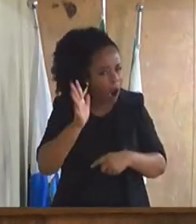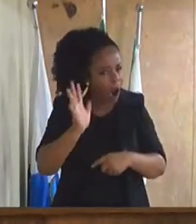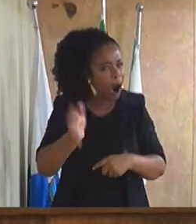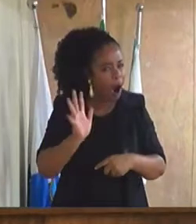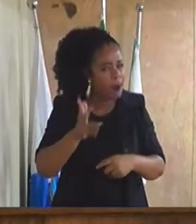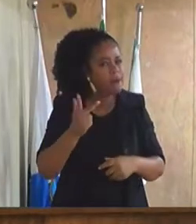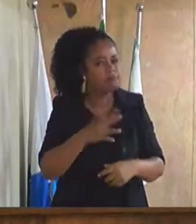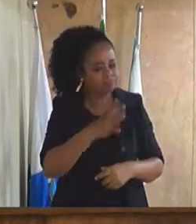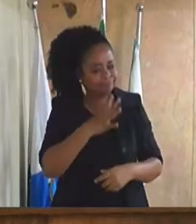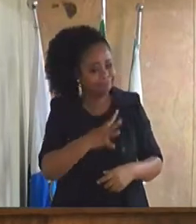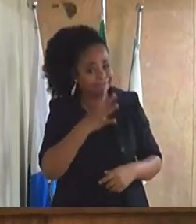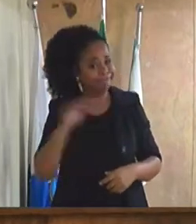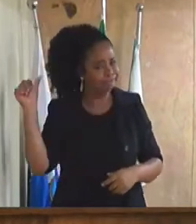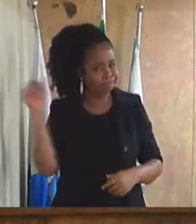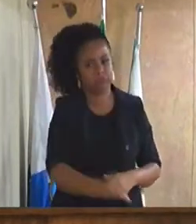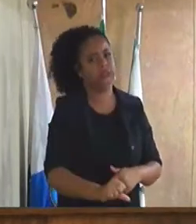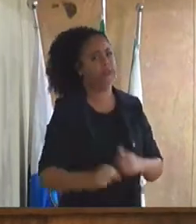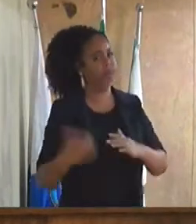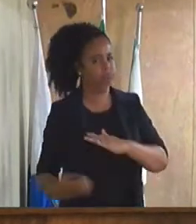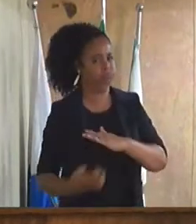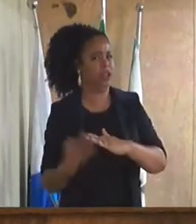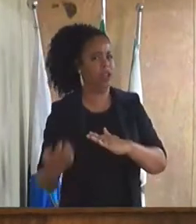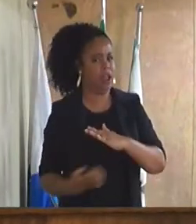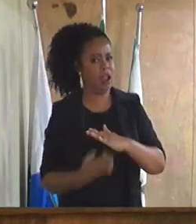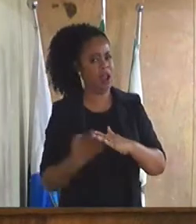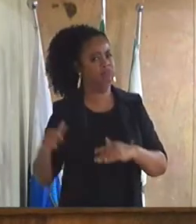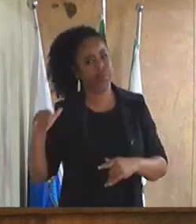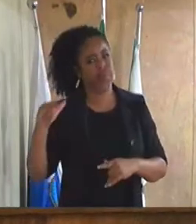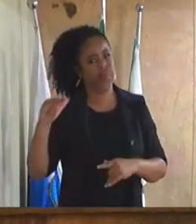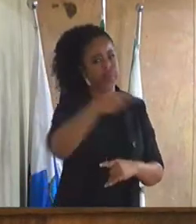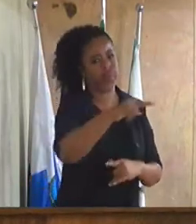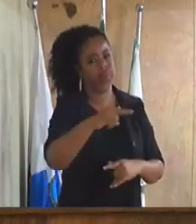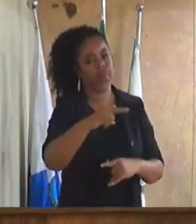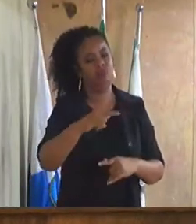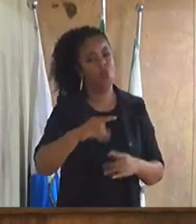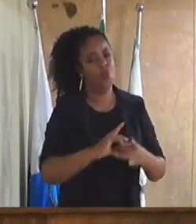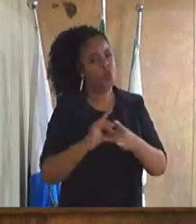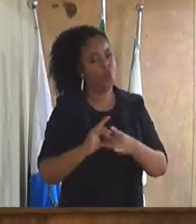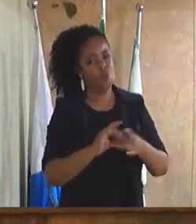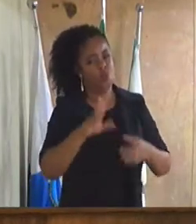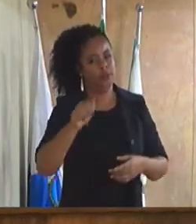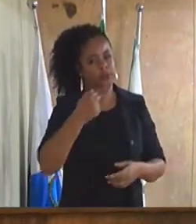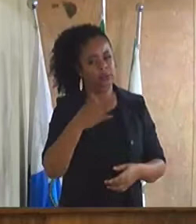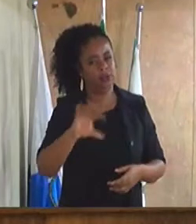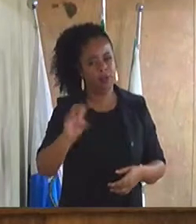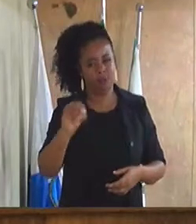péssima empresa, Aviação União. O que está acontecendo?